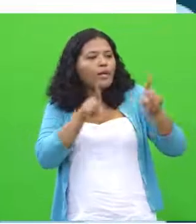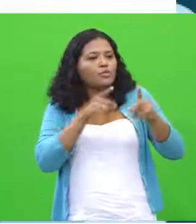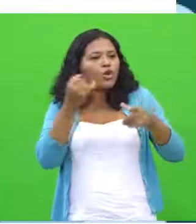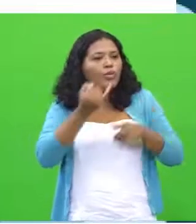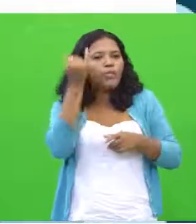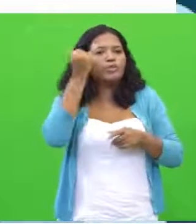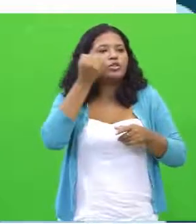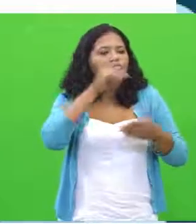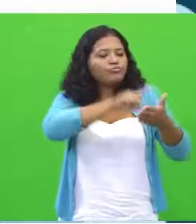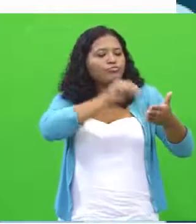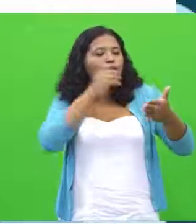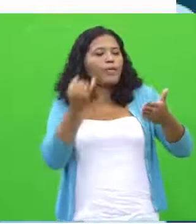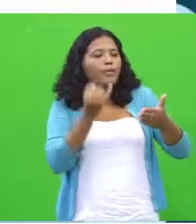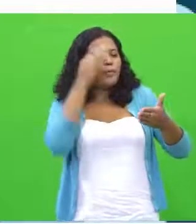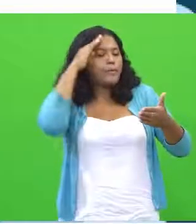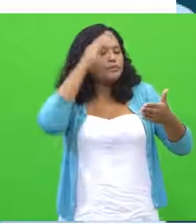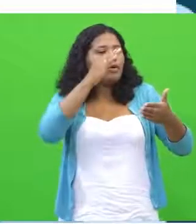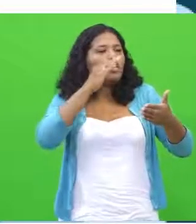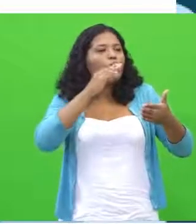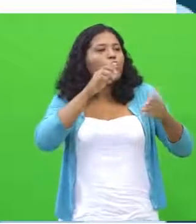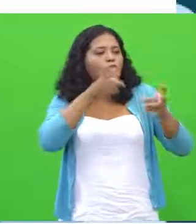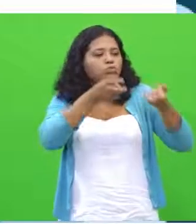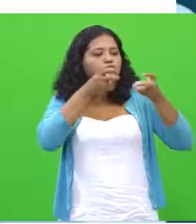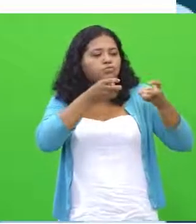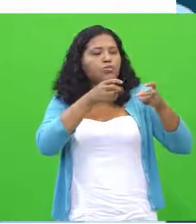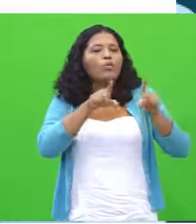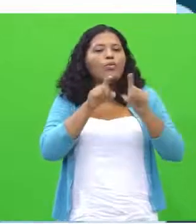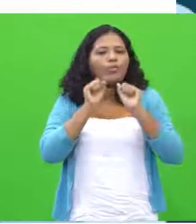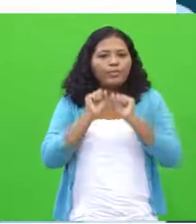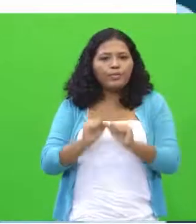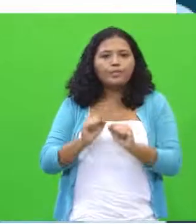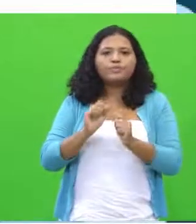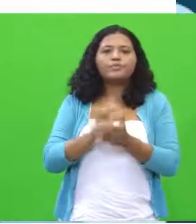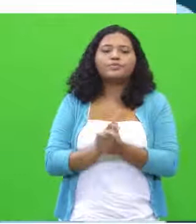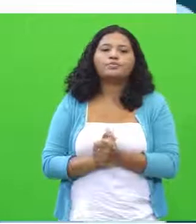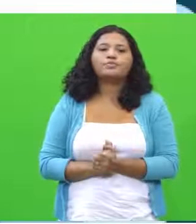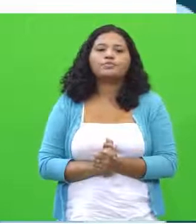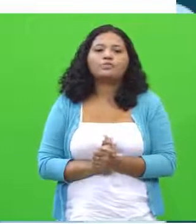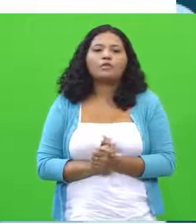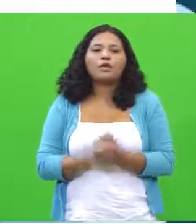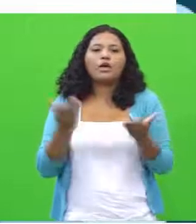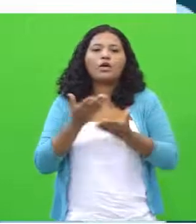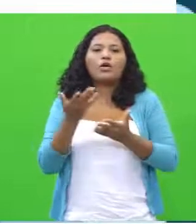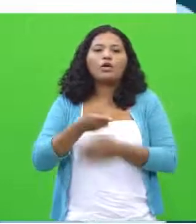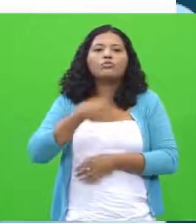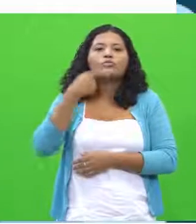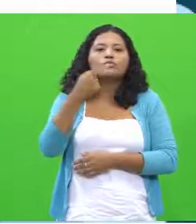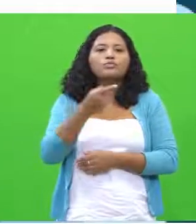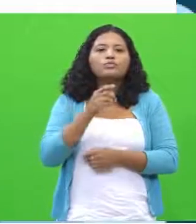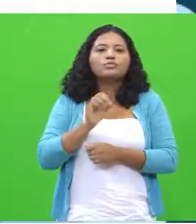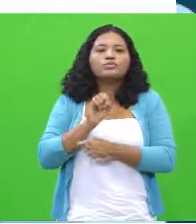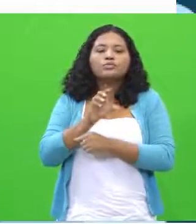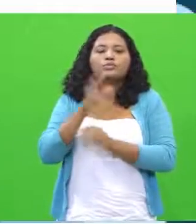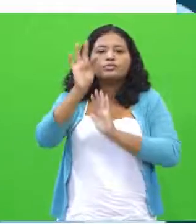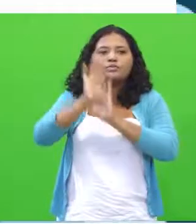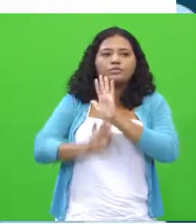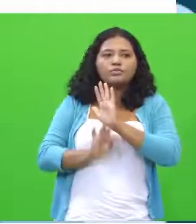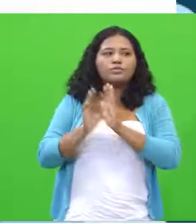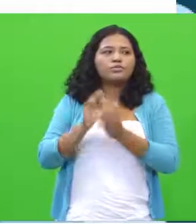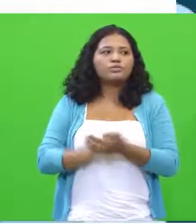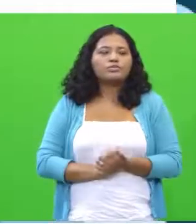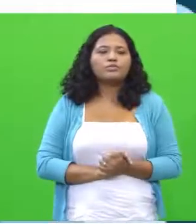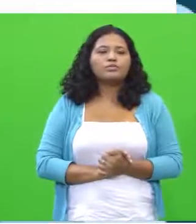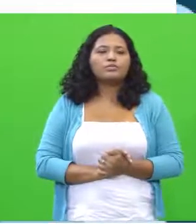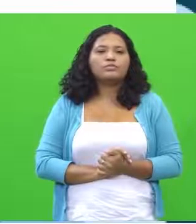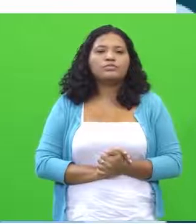um, seremos capazes de formalizar aquele nosso ponto de vista. Vamos aí ao próximo texto. Não sei se Lúcia quer